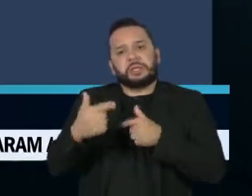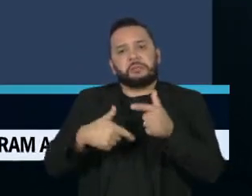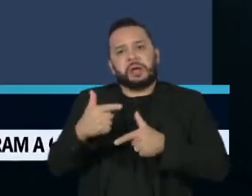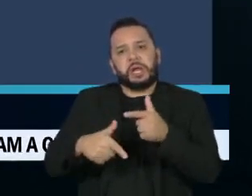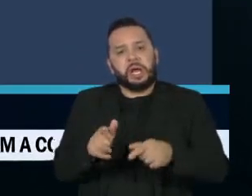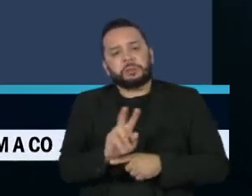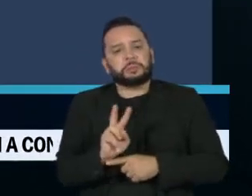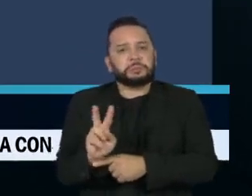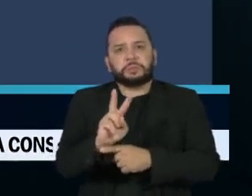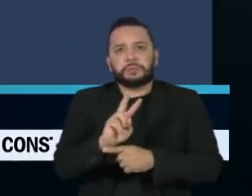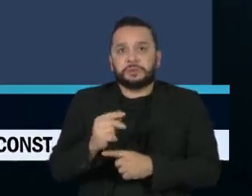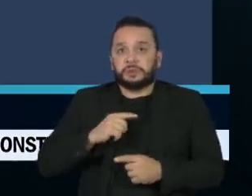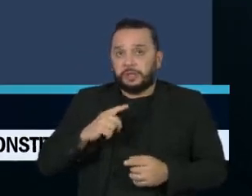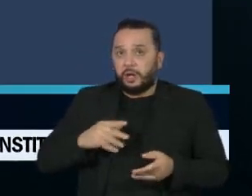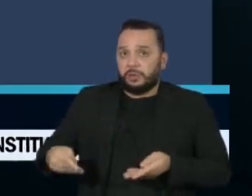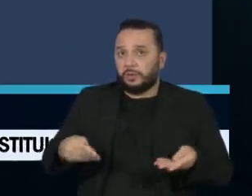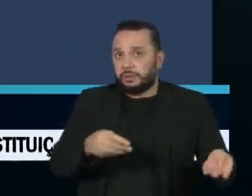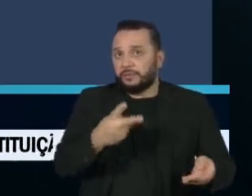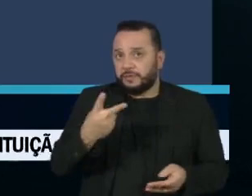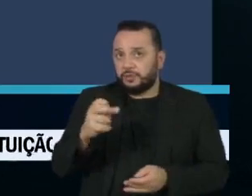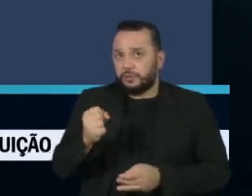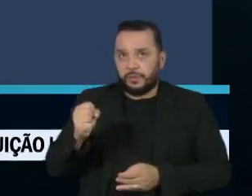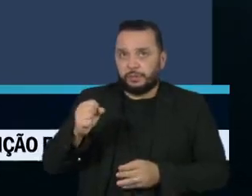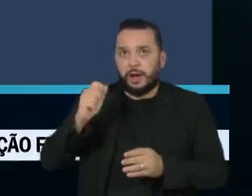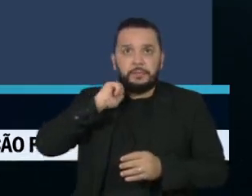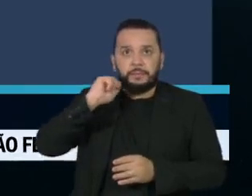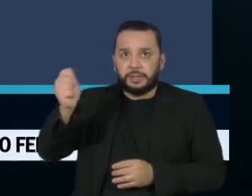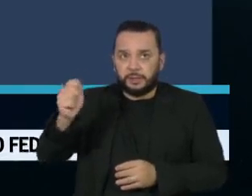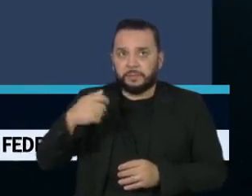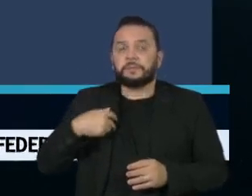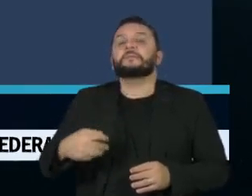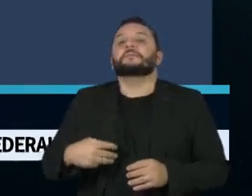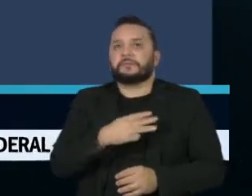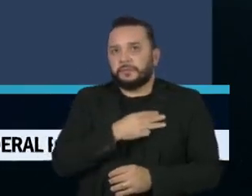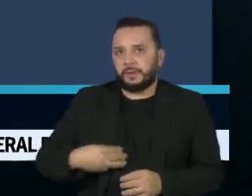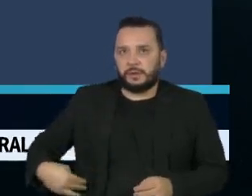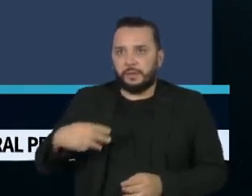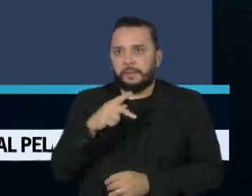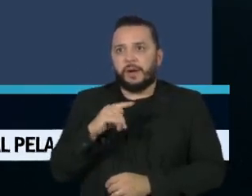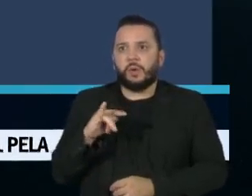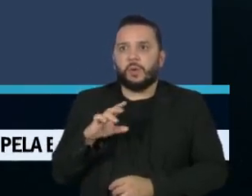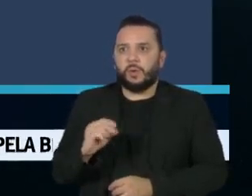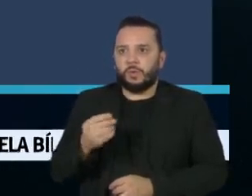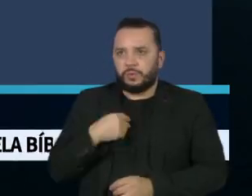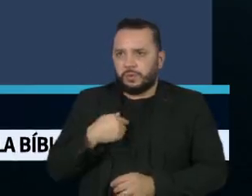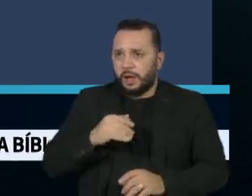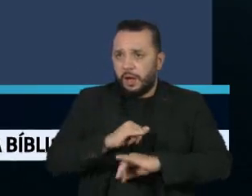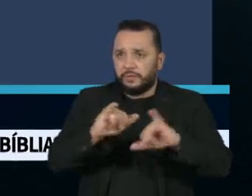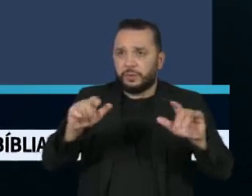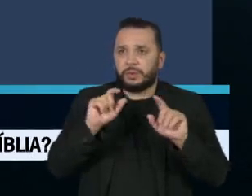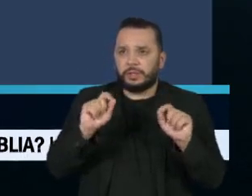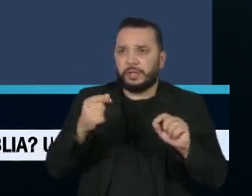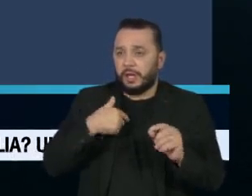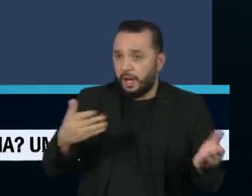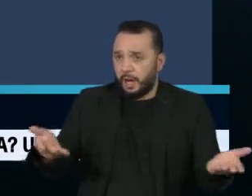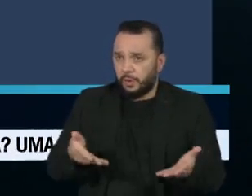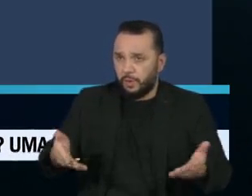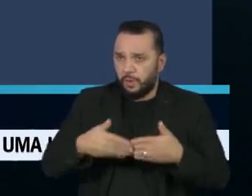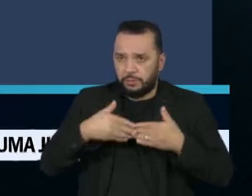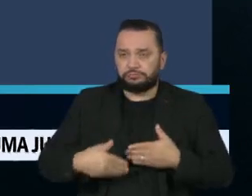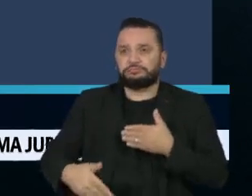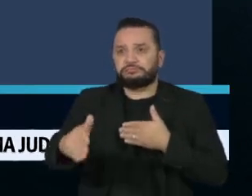28 de abril. Nele, o ministro da Defesa, o general Paulo Sérgio Nogueira, informa que, a partir de agora,